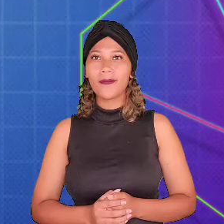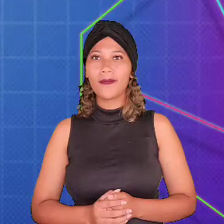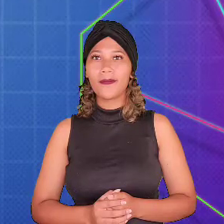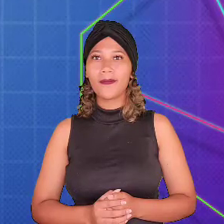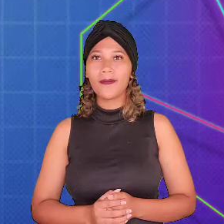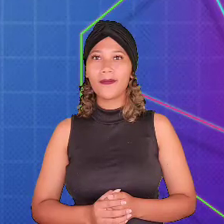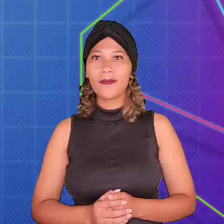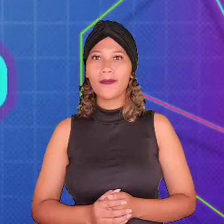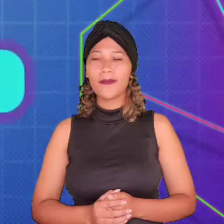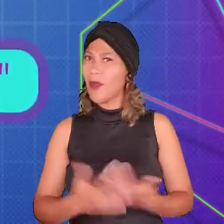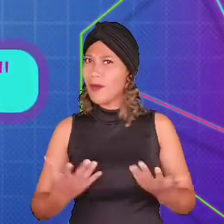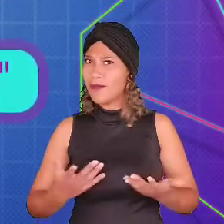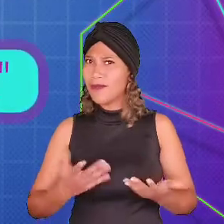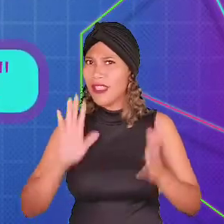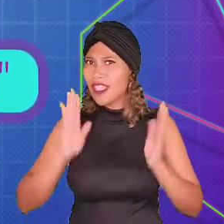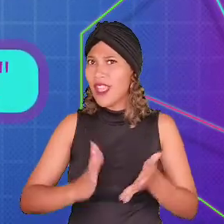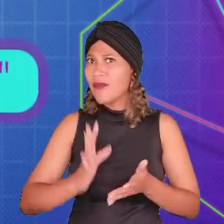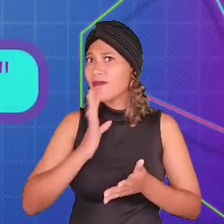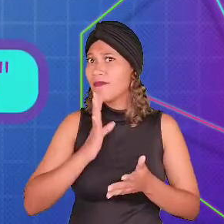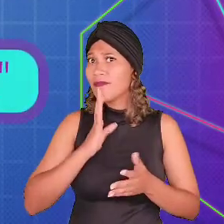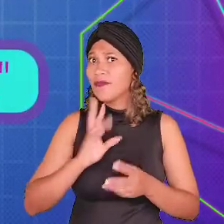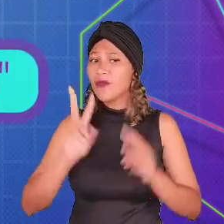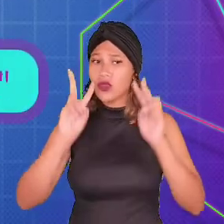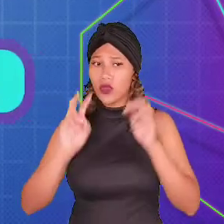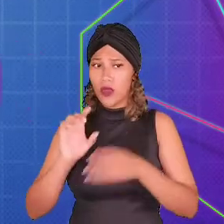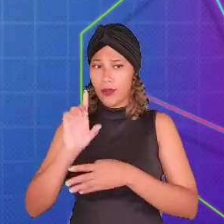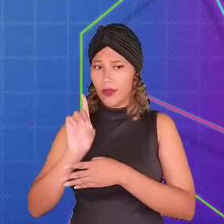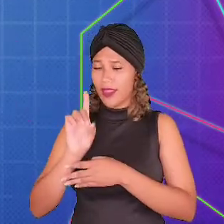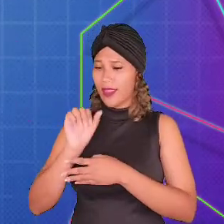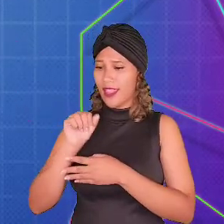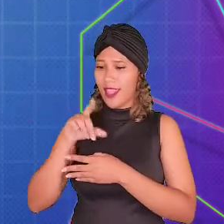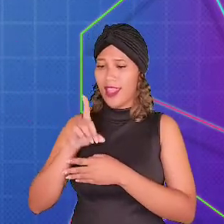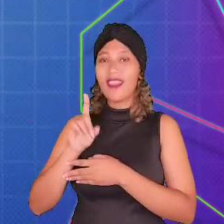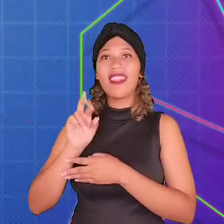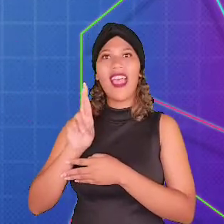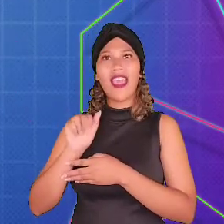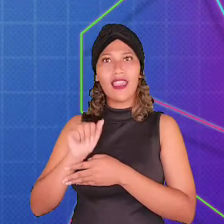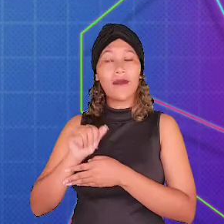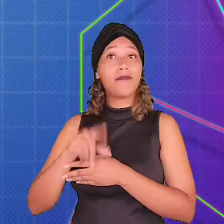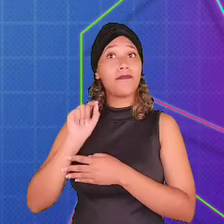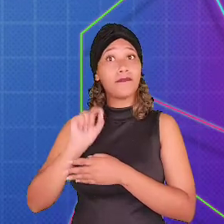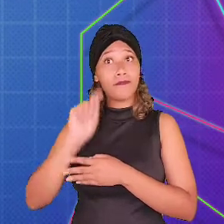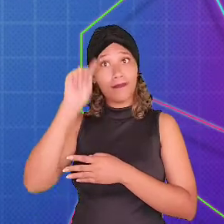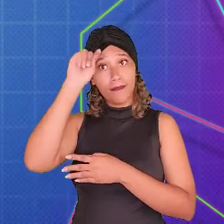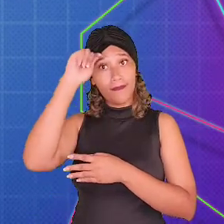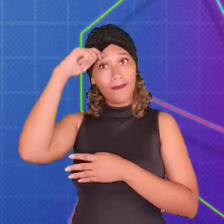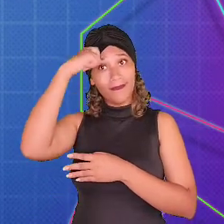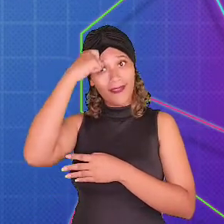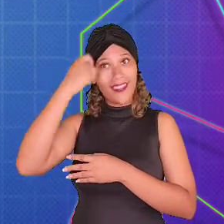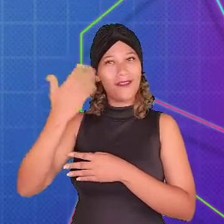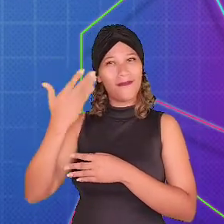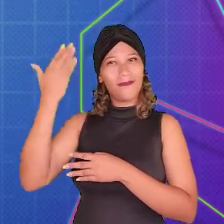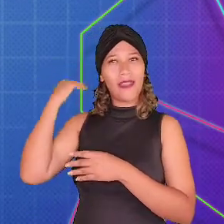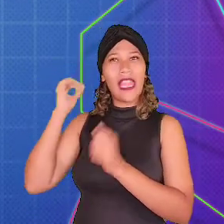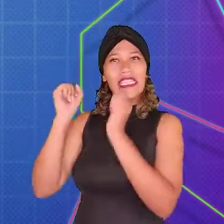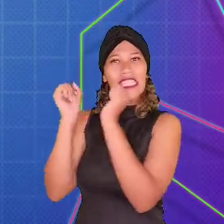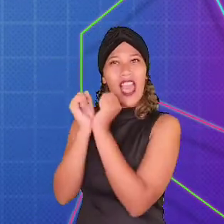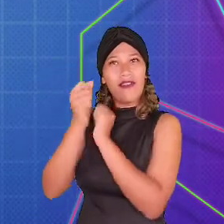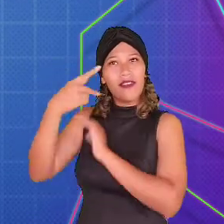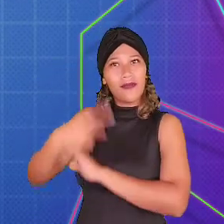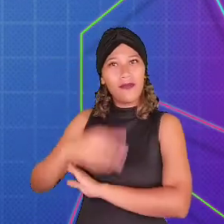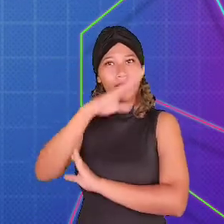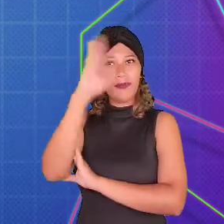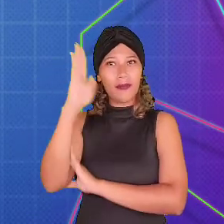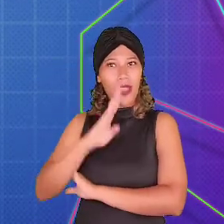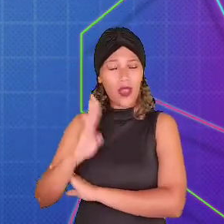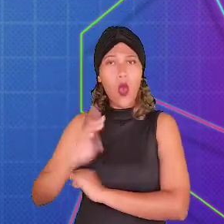Vocês já ouviram falar do jogo Dandara? O jogo foi inspirado na heroína negra Dandara, que foi escravizada no Brasil colonial e